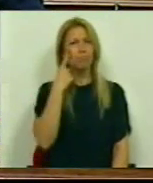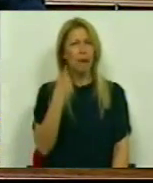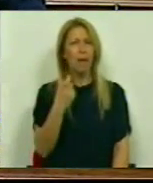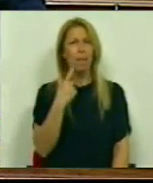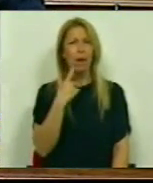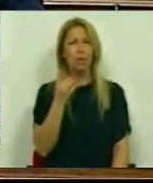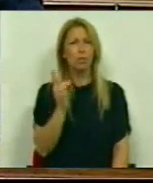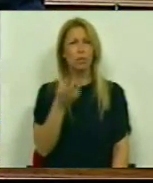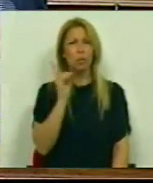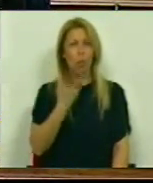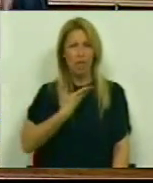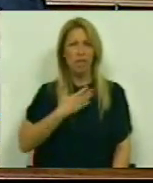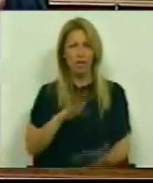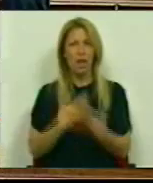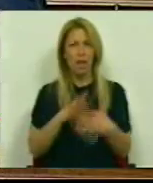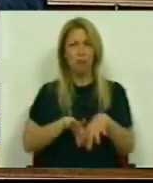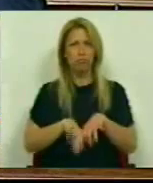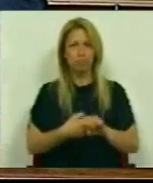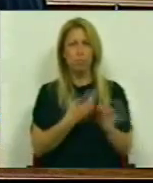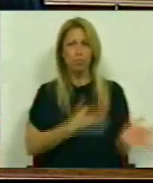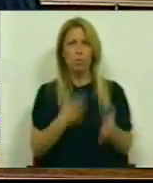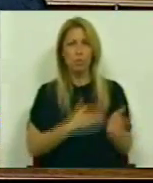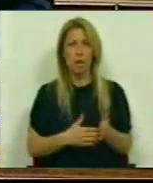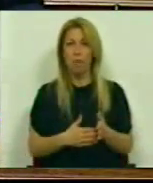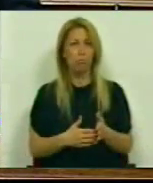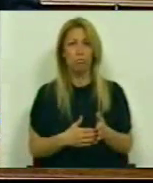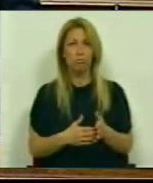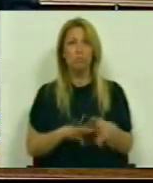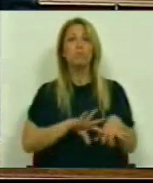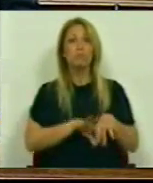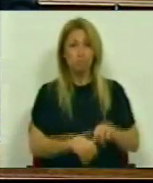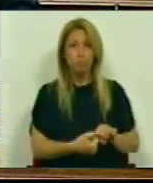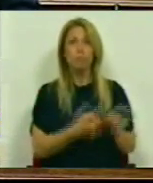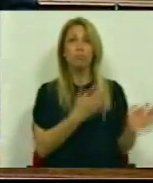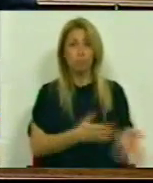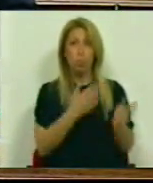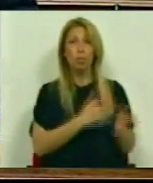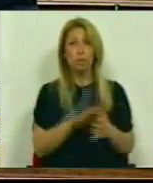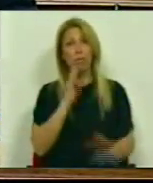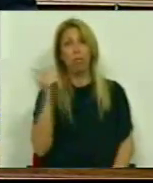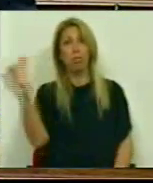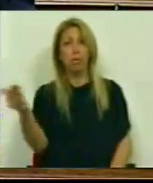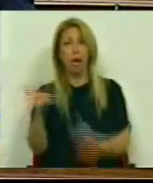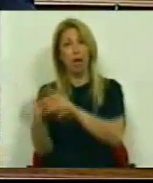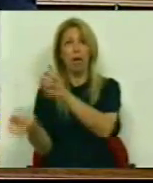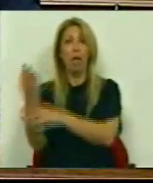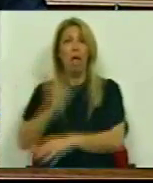destruiu o aparelho produtivo Foi a destruição do aparelho produtivo Que levou à existência da dívida atual